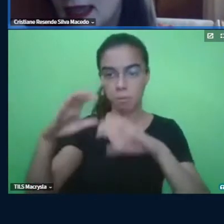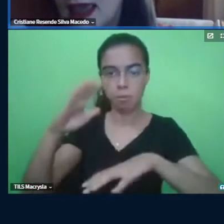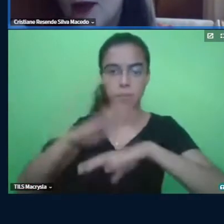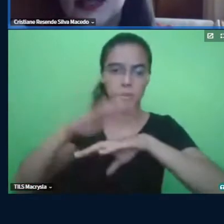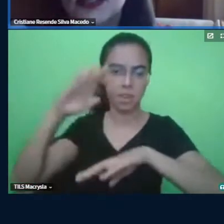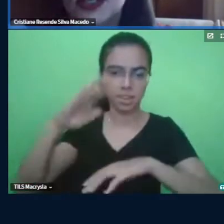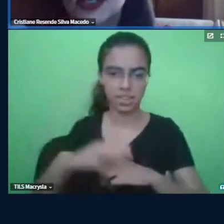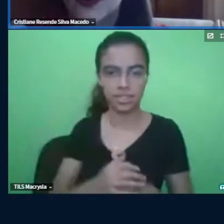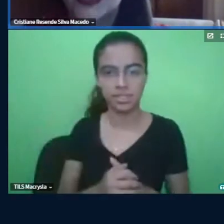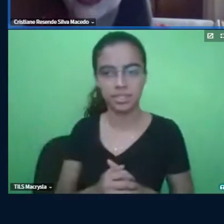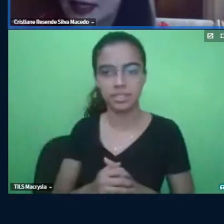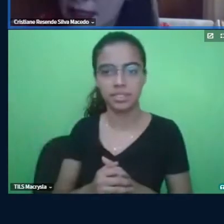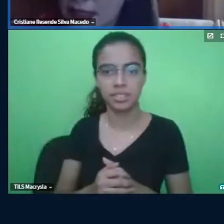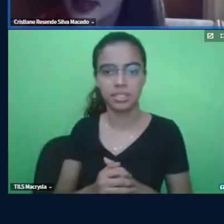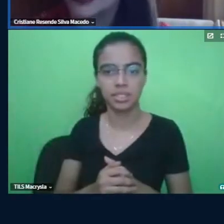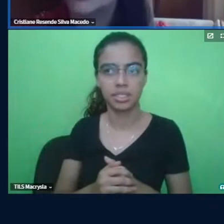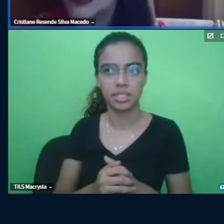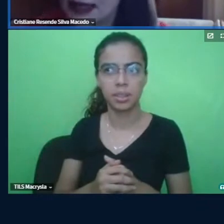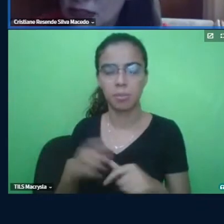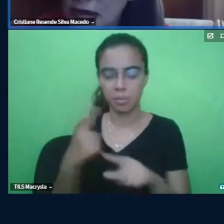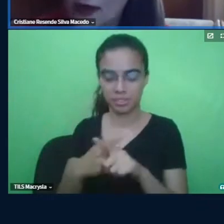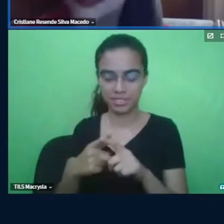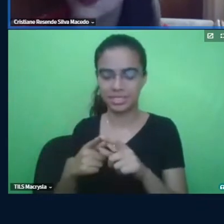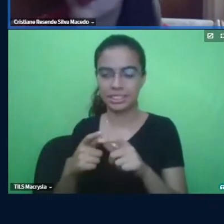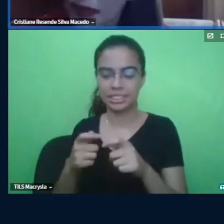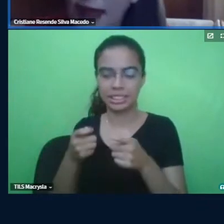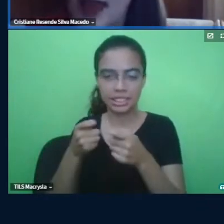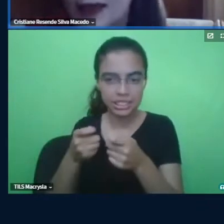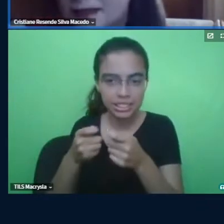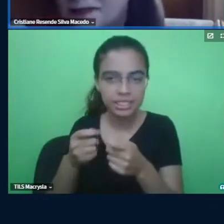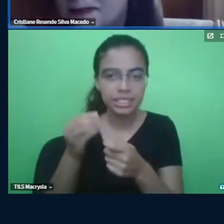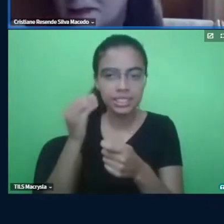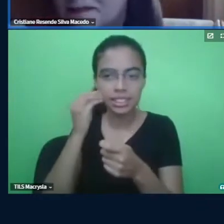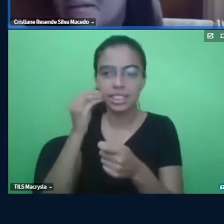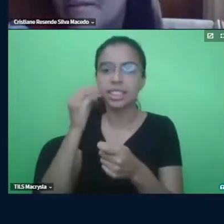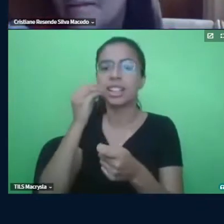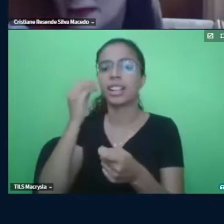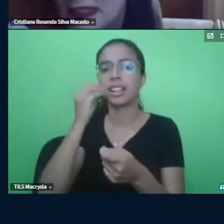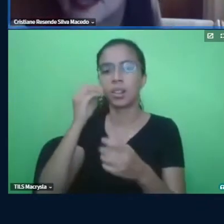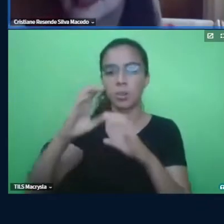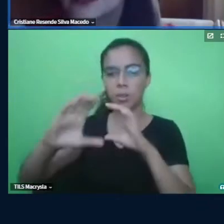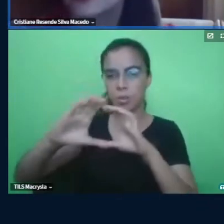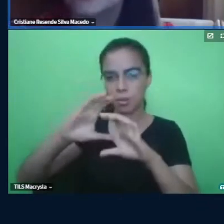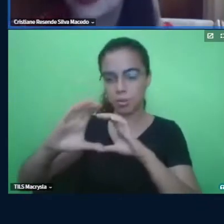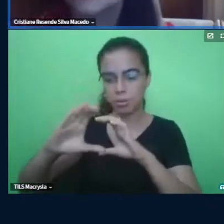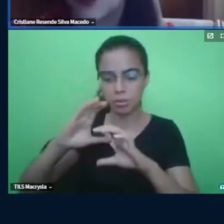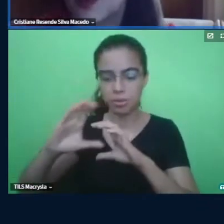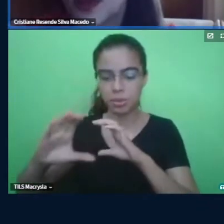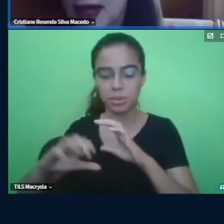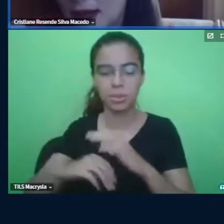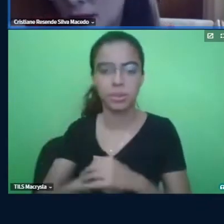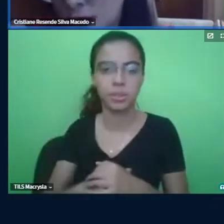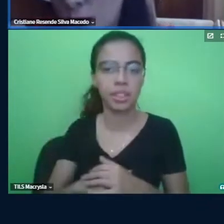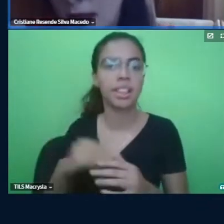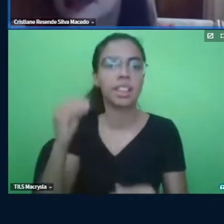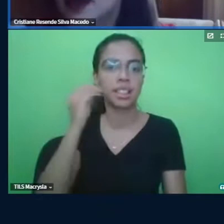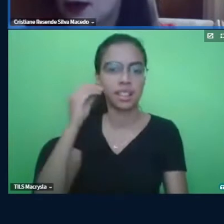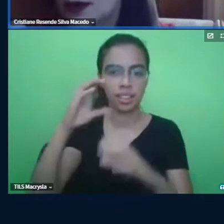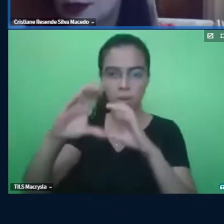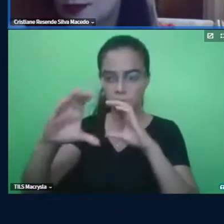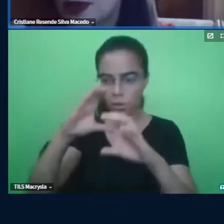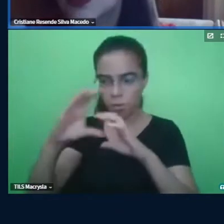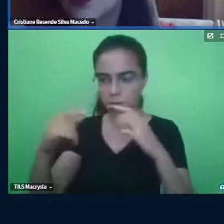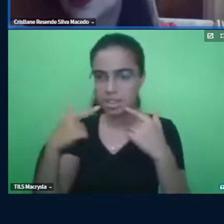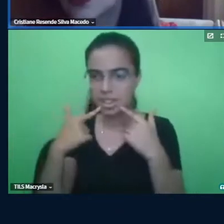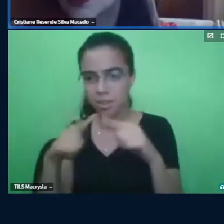né? E é quase a gente forçando ela em sala de aula a comunicar, a tentar se comunicar no idioma,